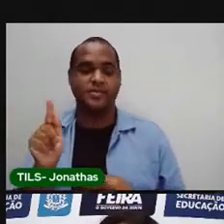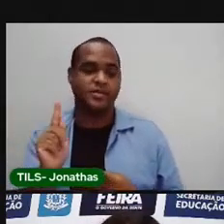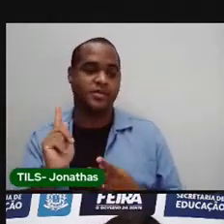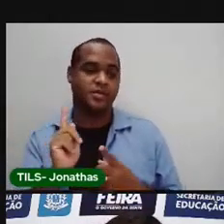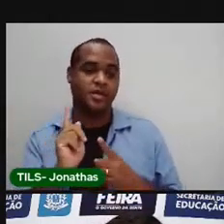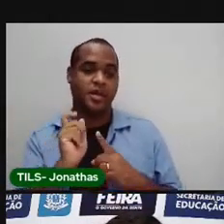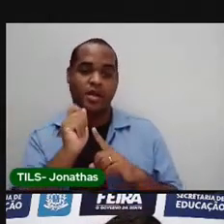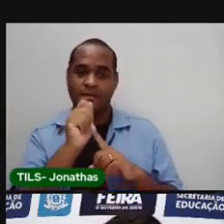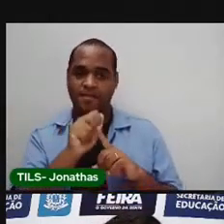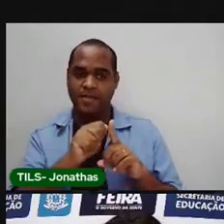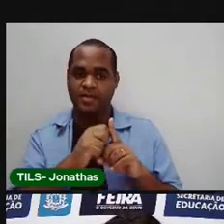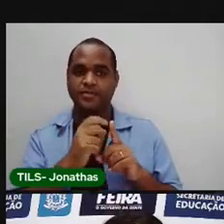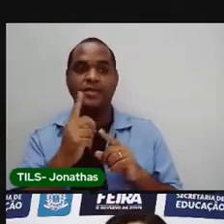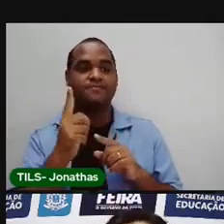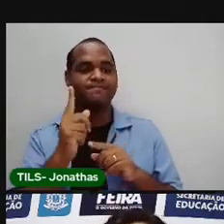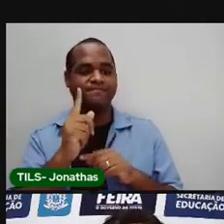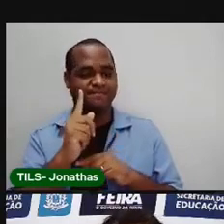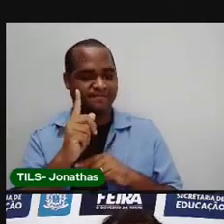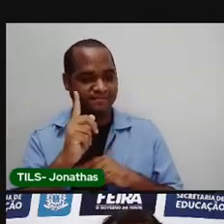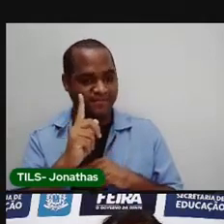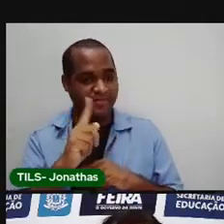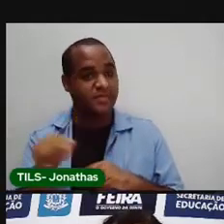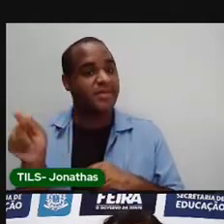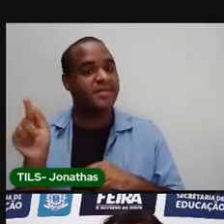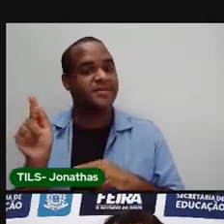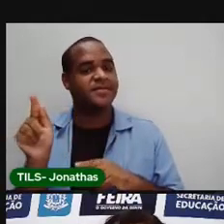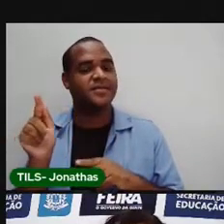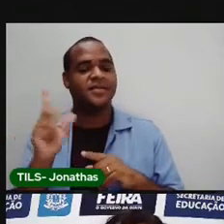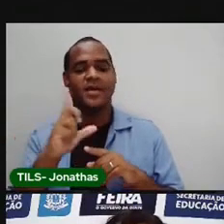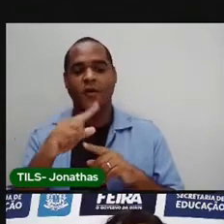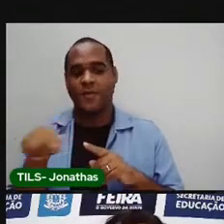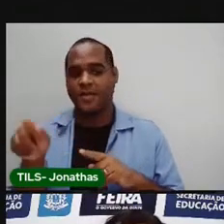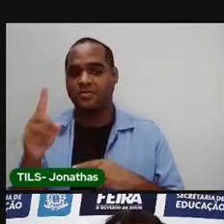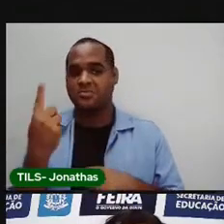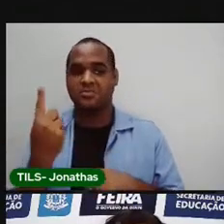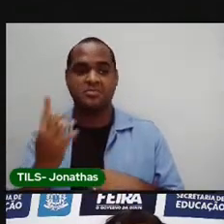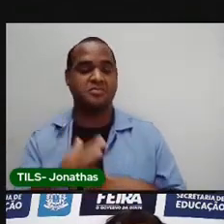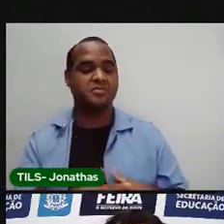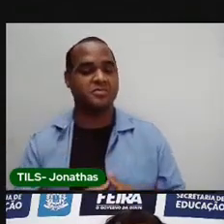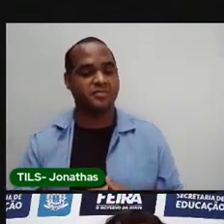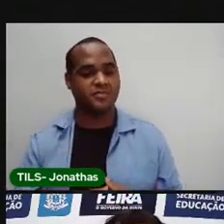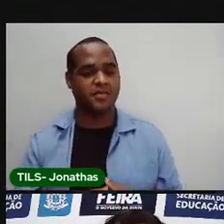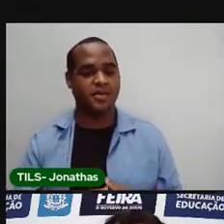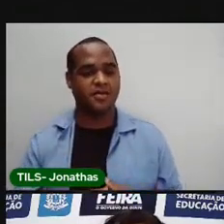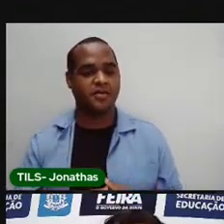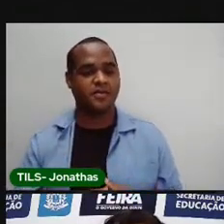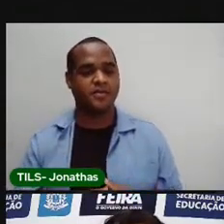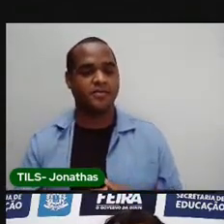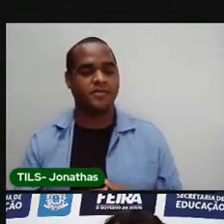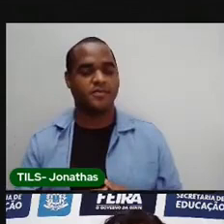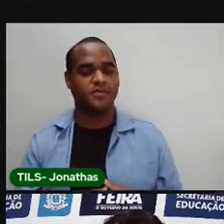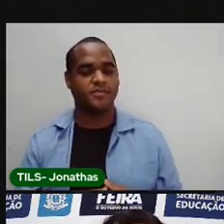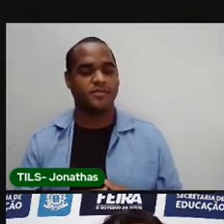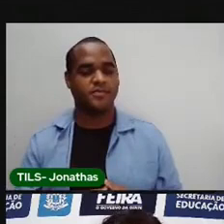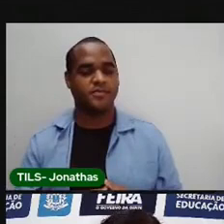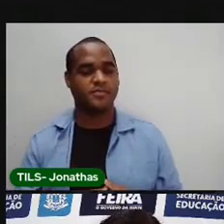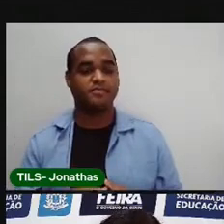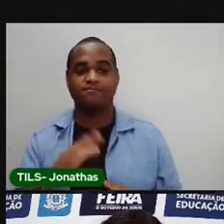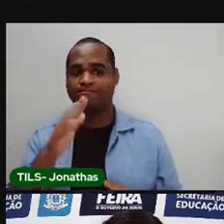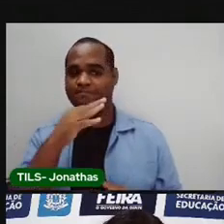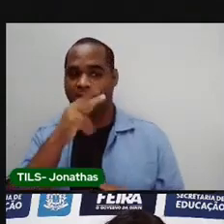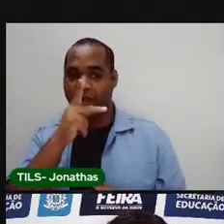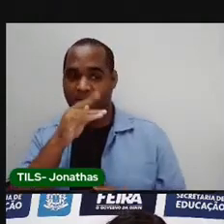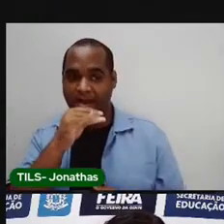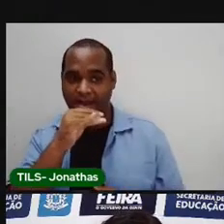acontece uma vez na semana. Tipo assim, os